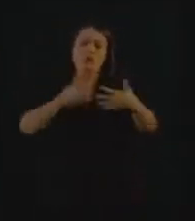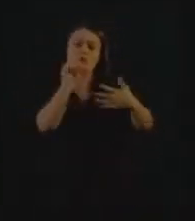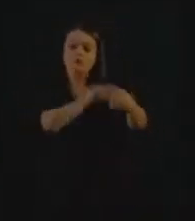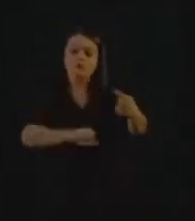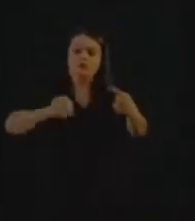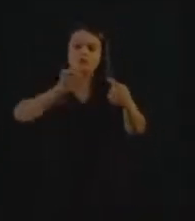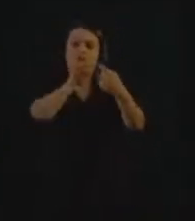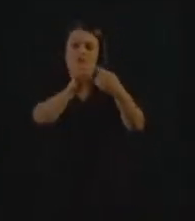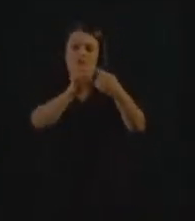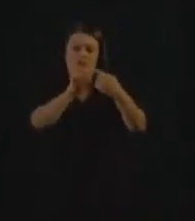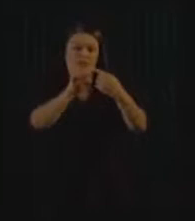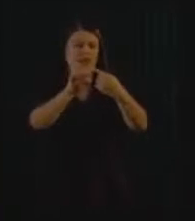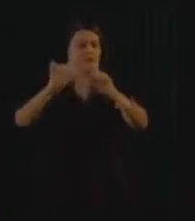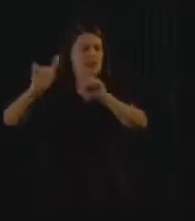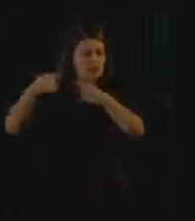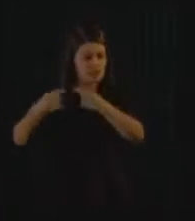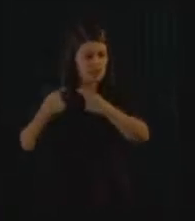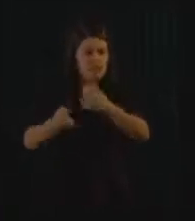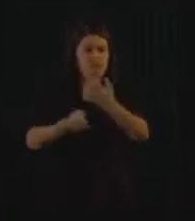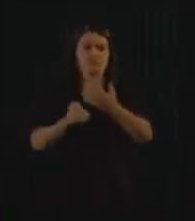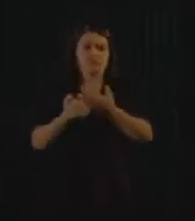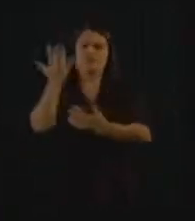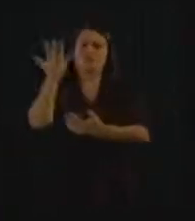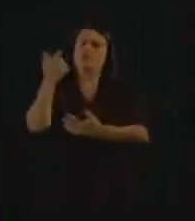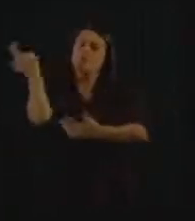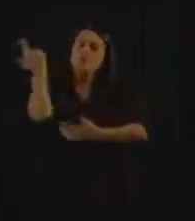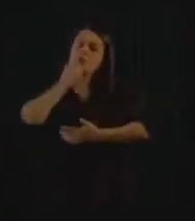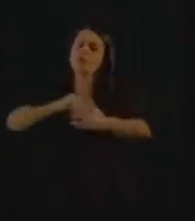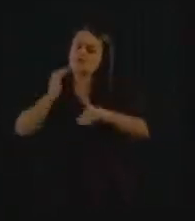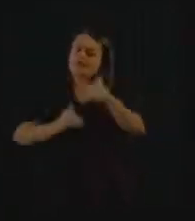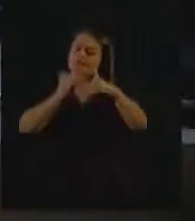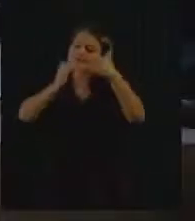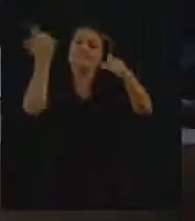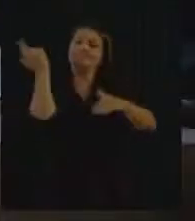metas, que não são pequenas, mas que são possíveis.